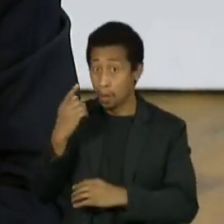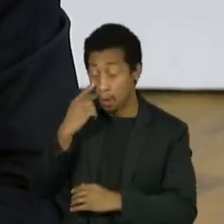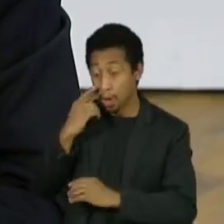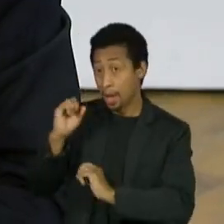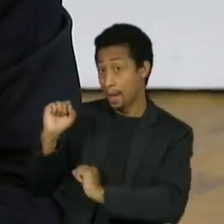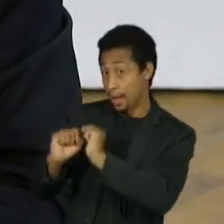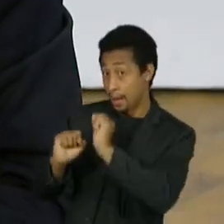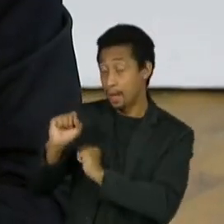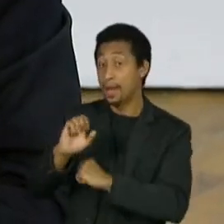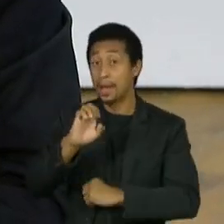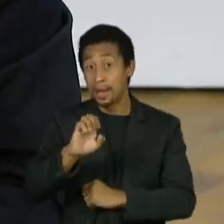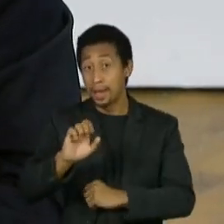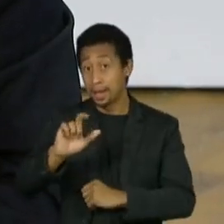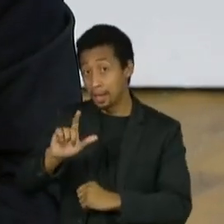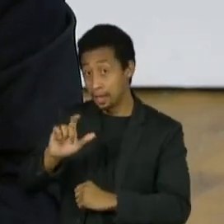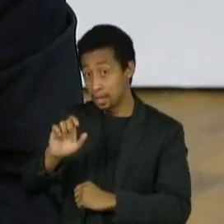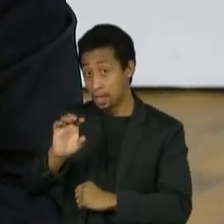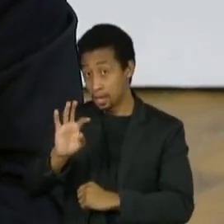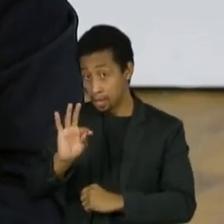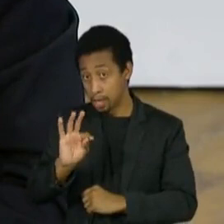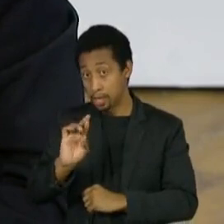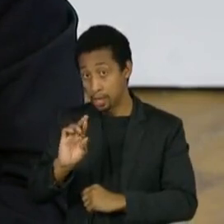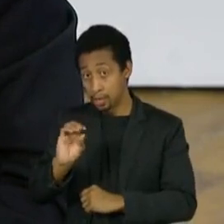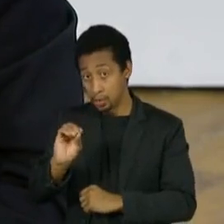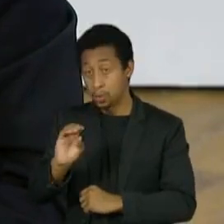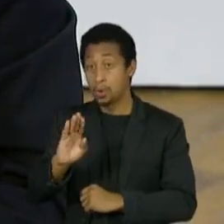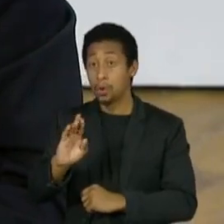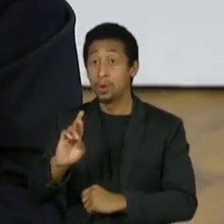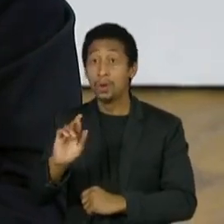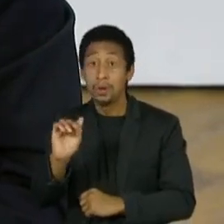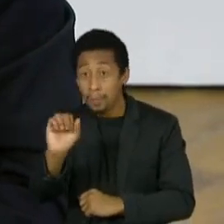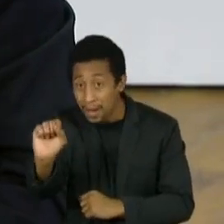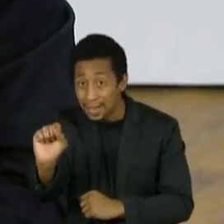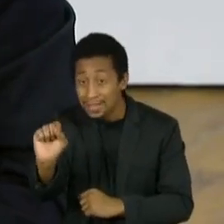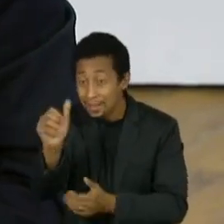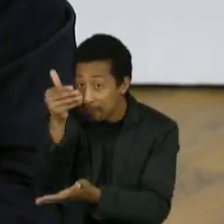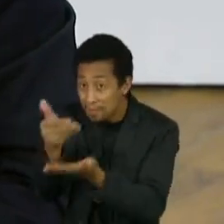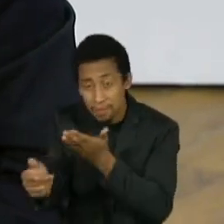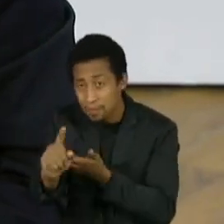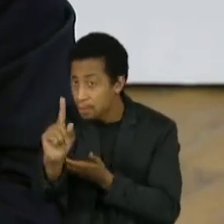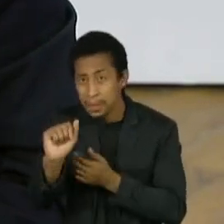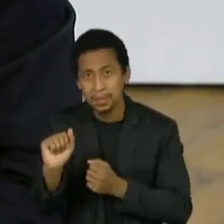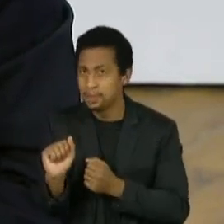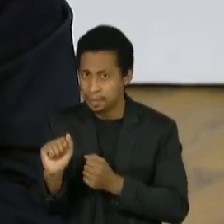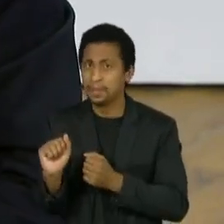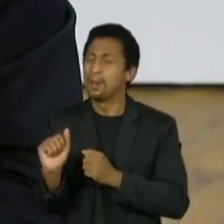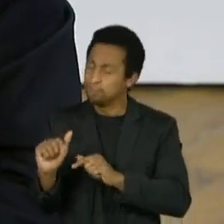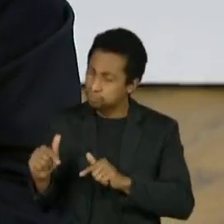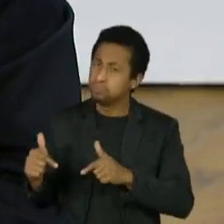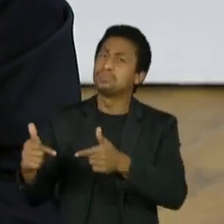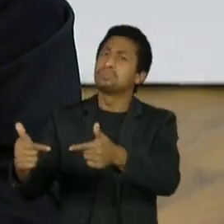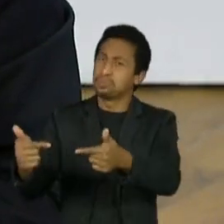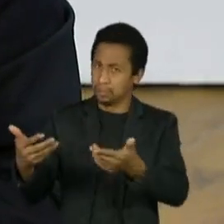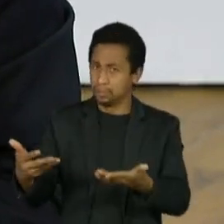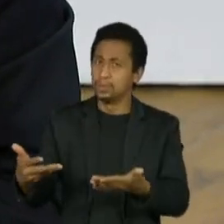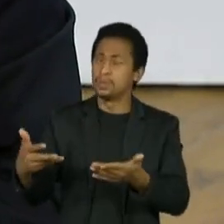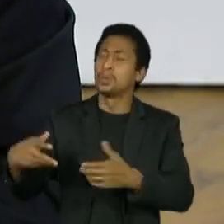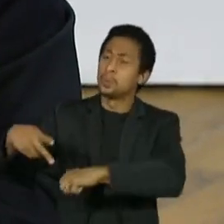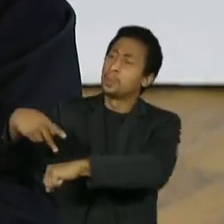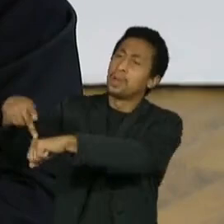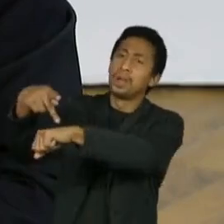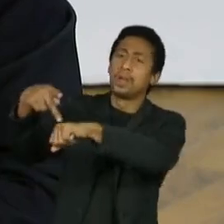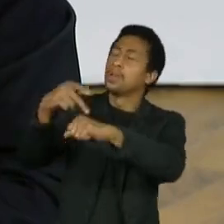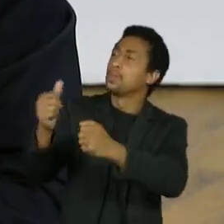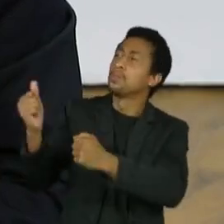para uma empresa como aquela. Então, acho que aqui é o seguinte, o mercado mundial vai se consolidar, acho que no sentido de